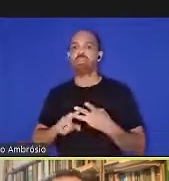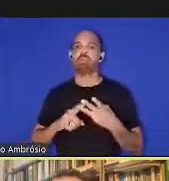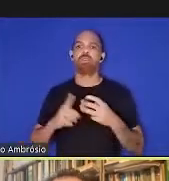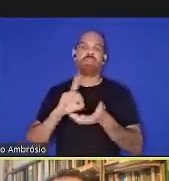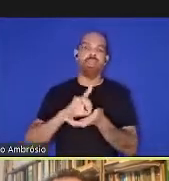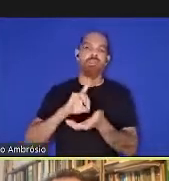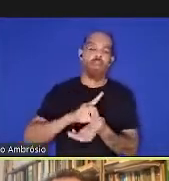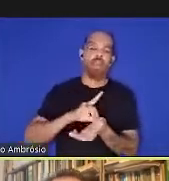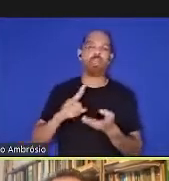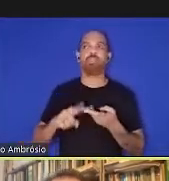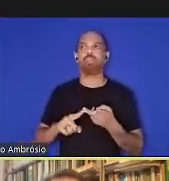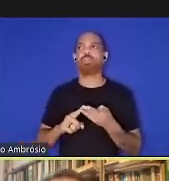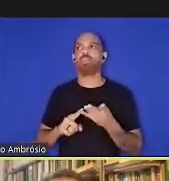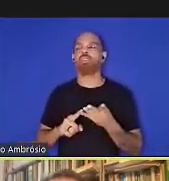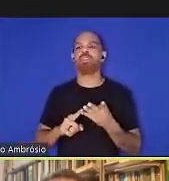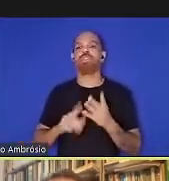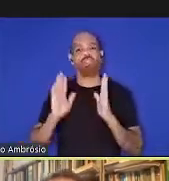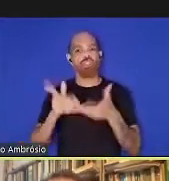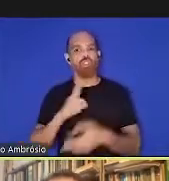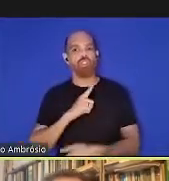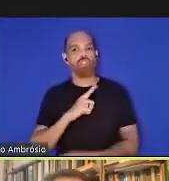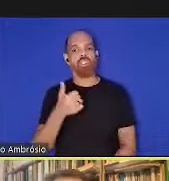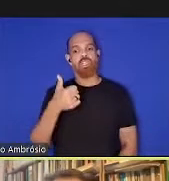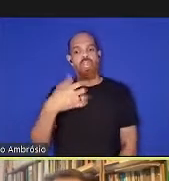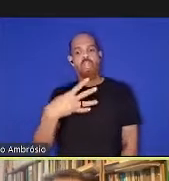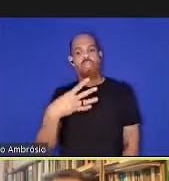e já temos 14 milhões